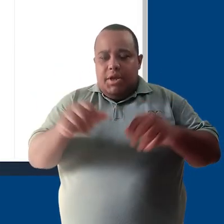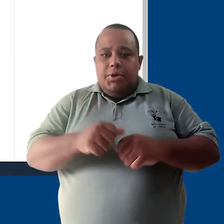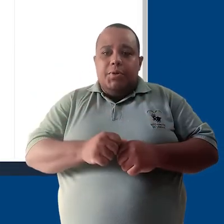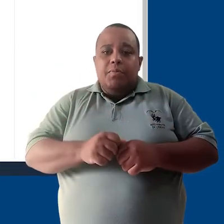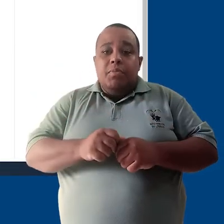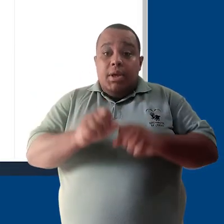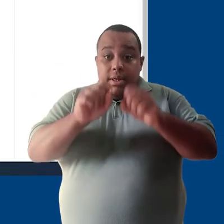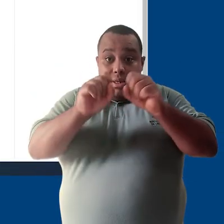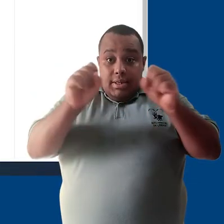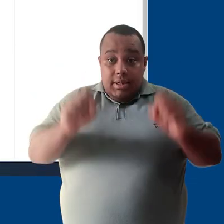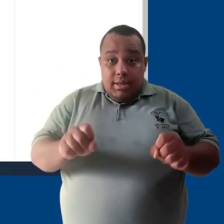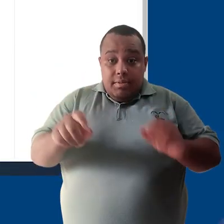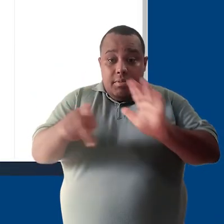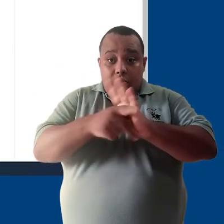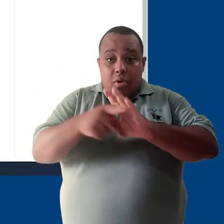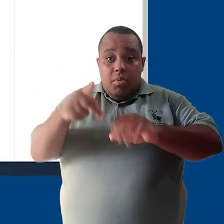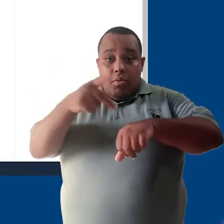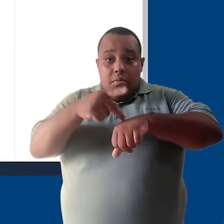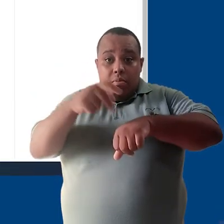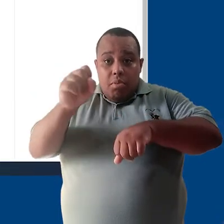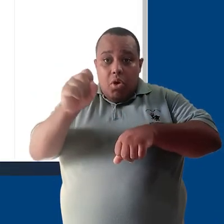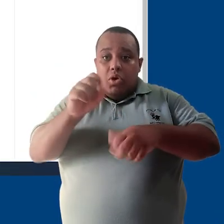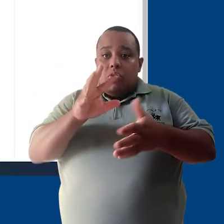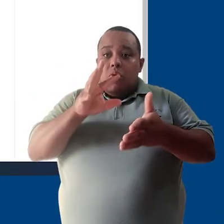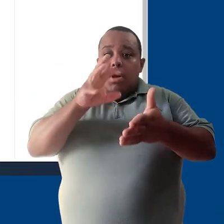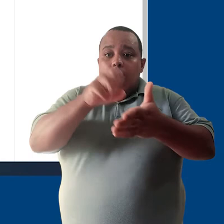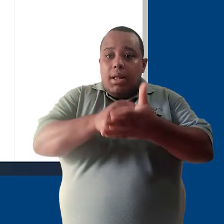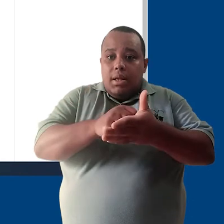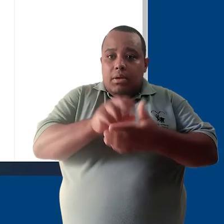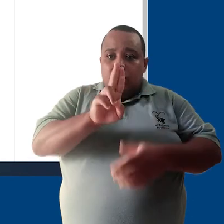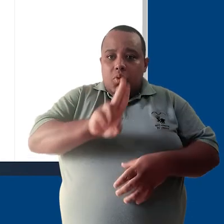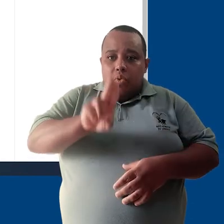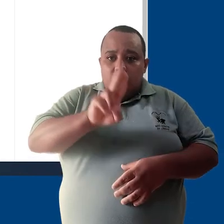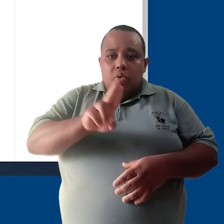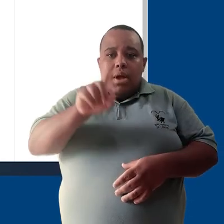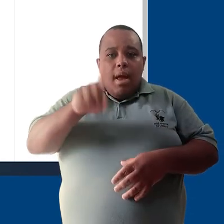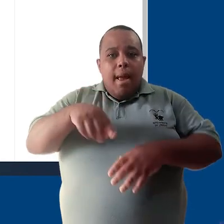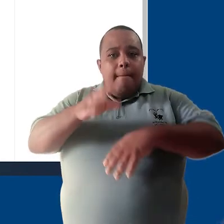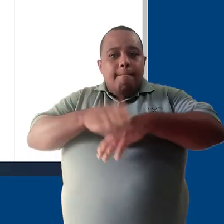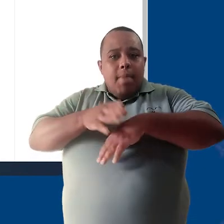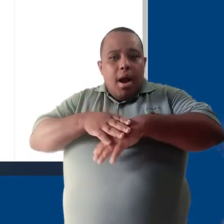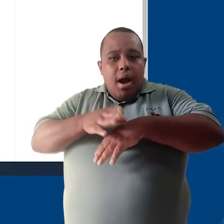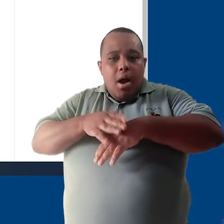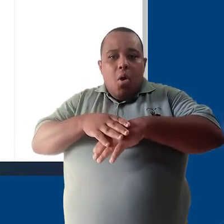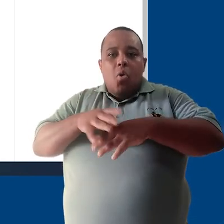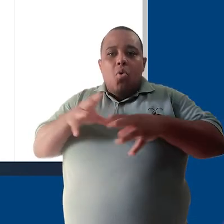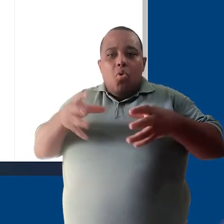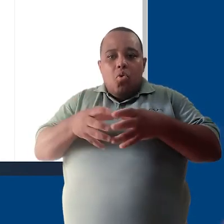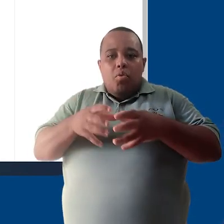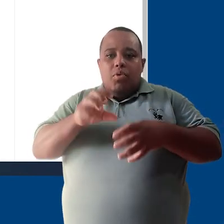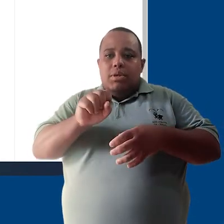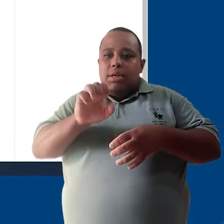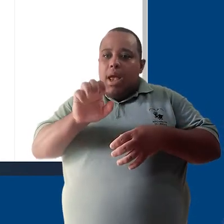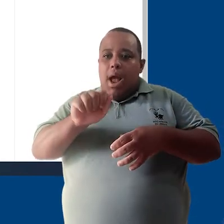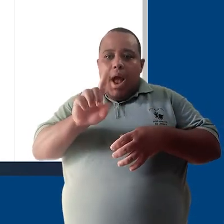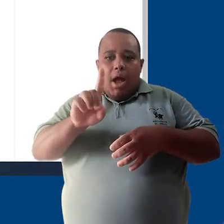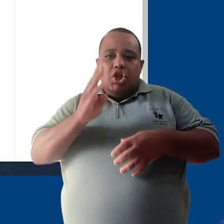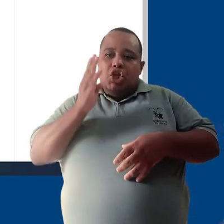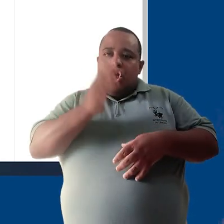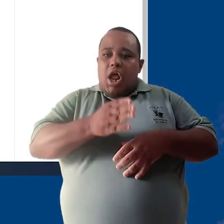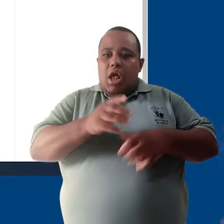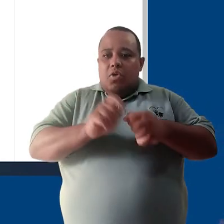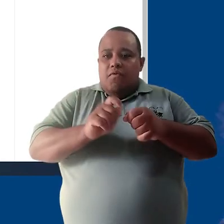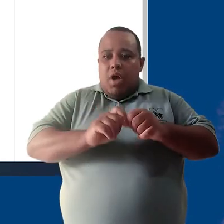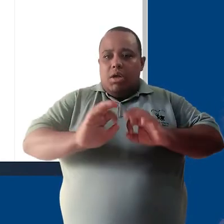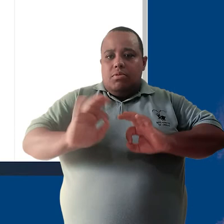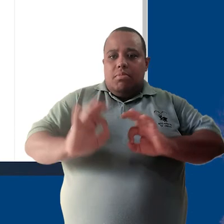plataforma de especialização, o cadastro de usuários é feito pela própria equipe de TI da SEAD. Assim,